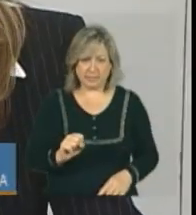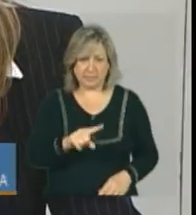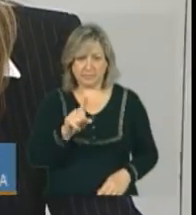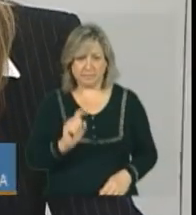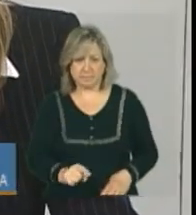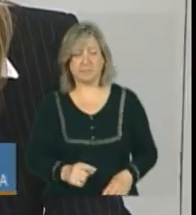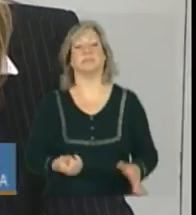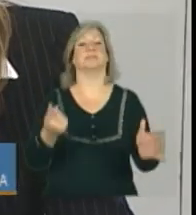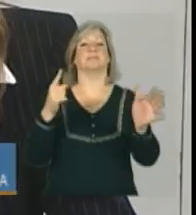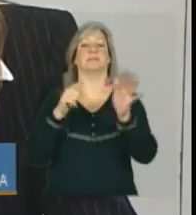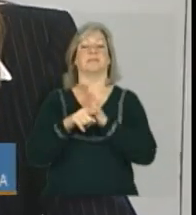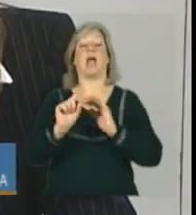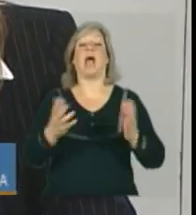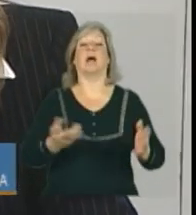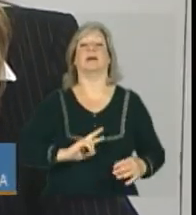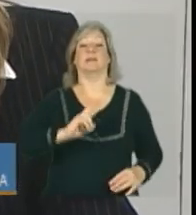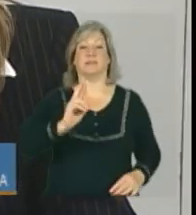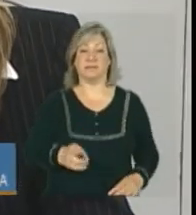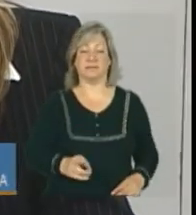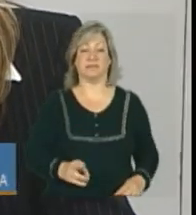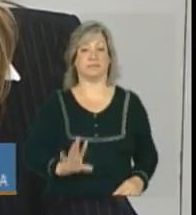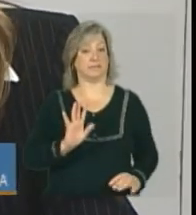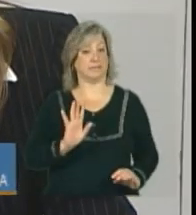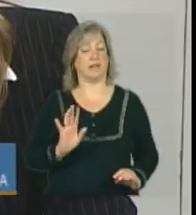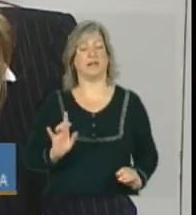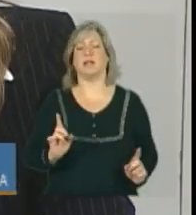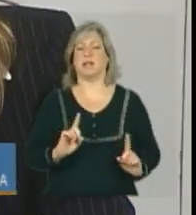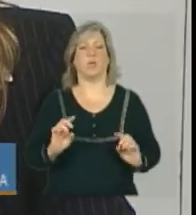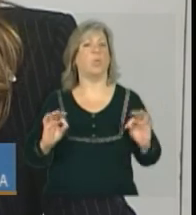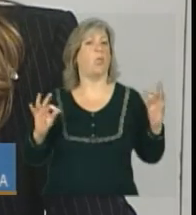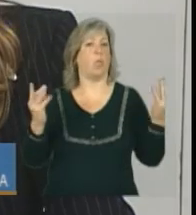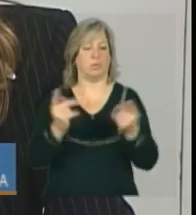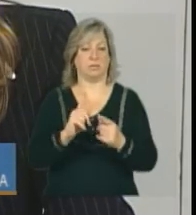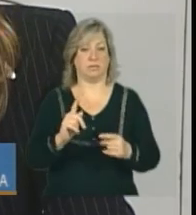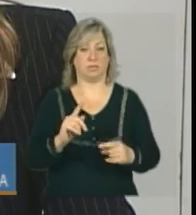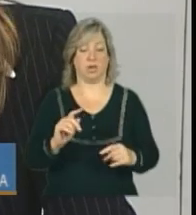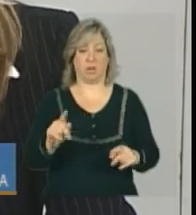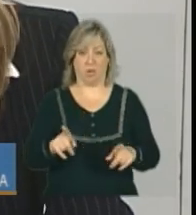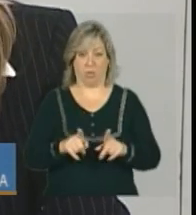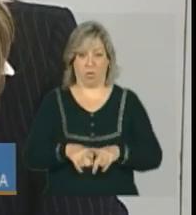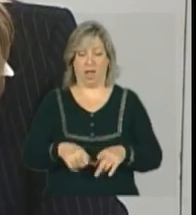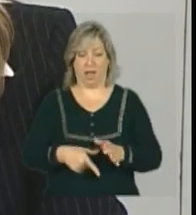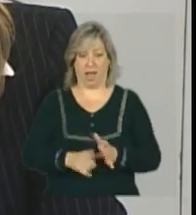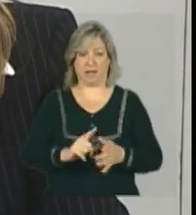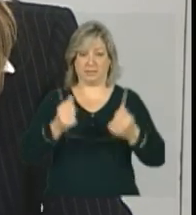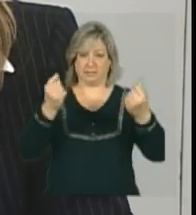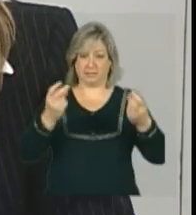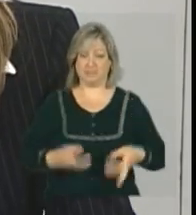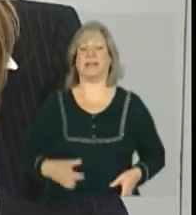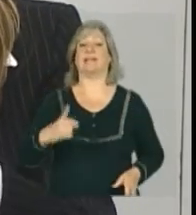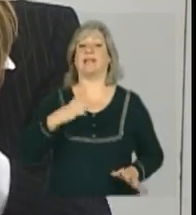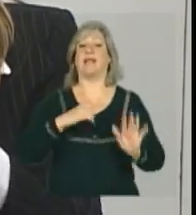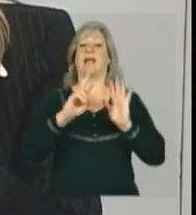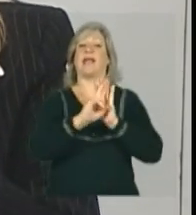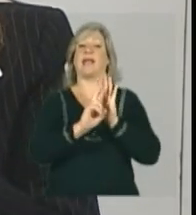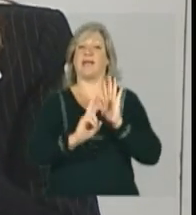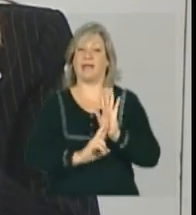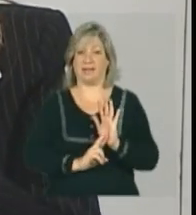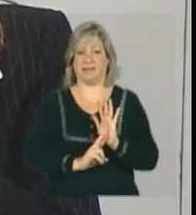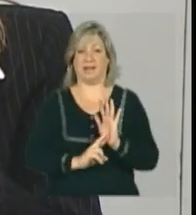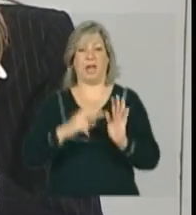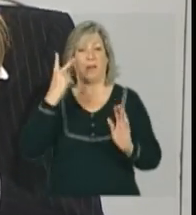Para efeito desta expansão, os CRAS, como foi colocado pela ID, os critérios, são CRAS que têm